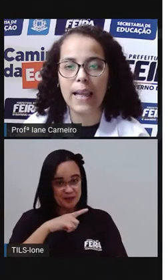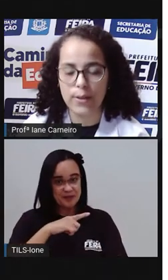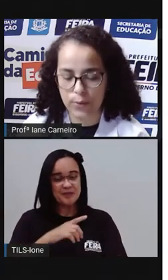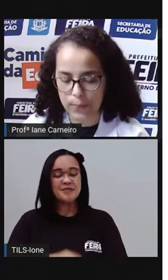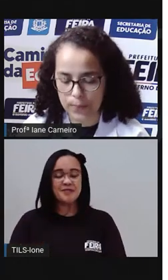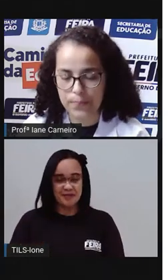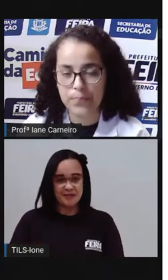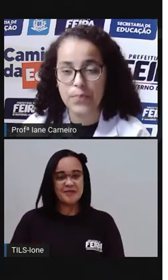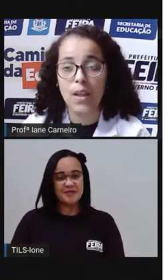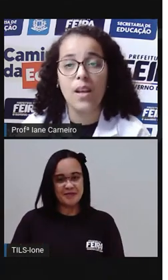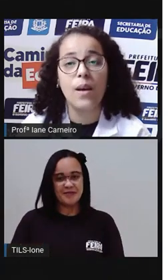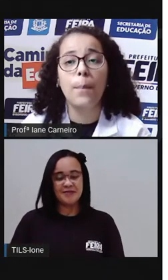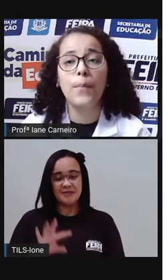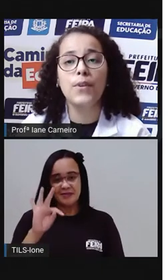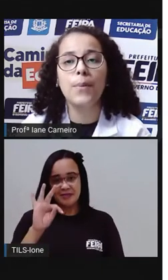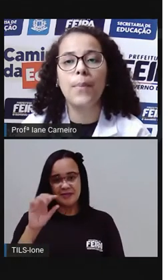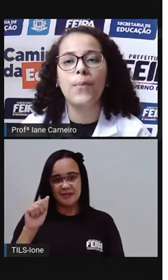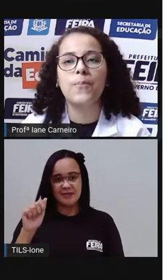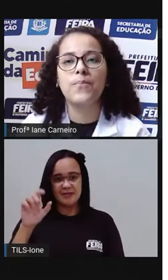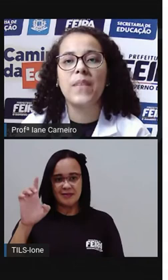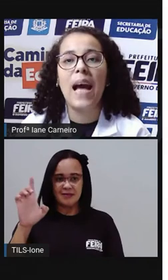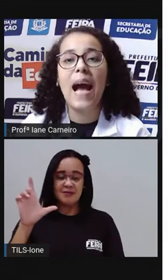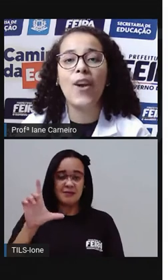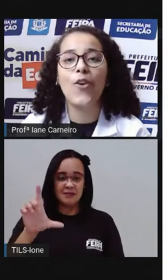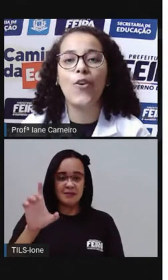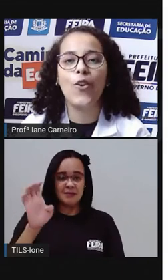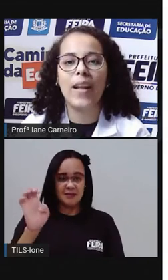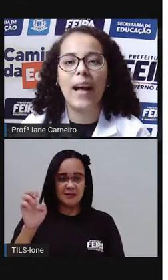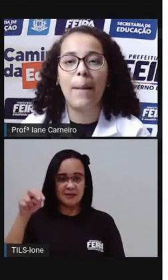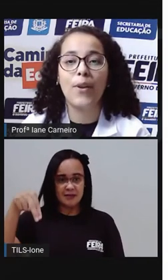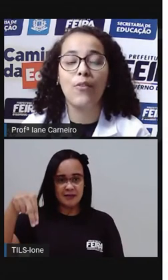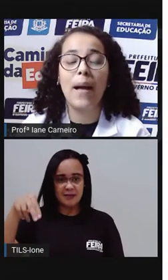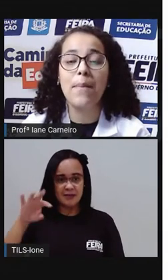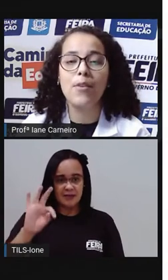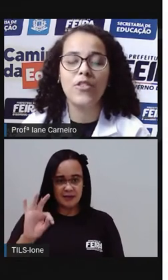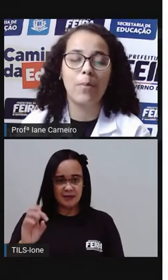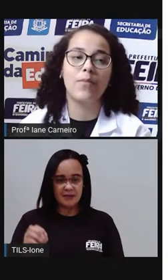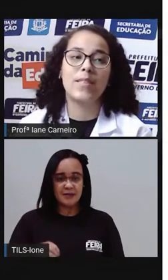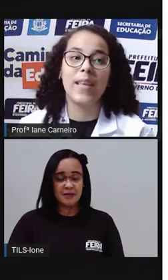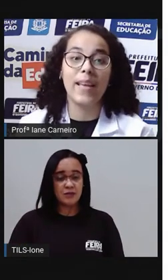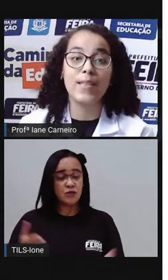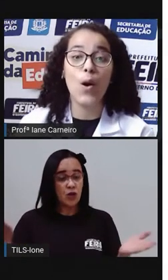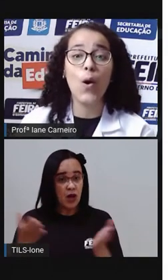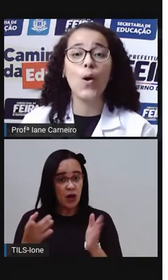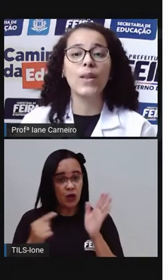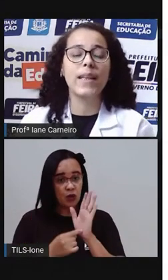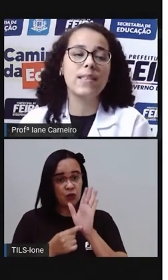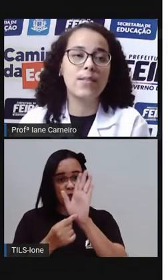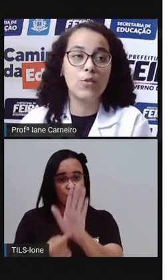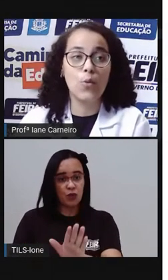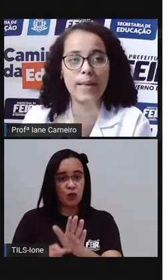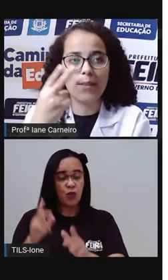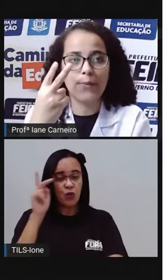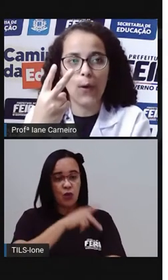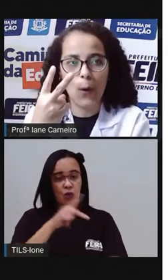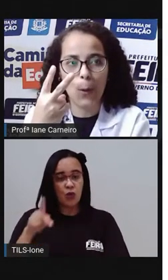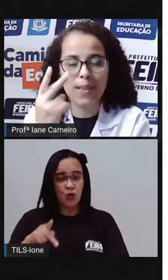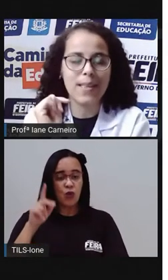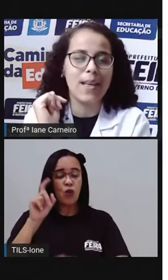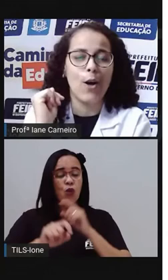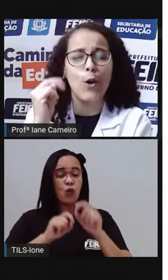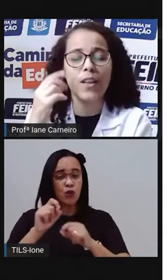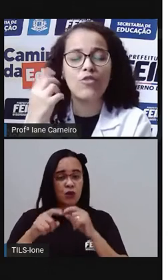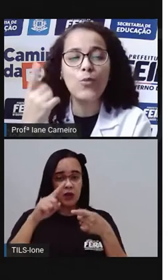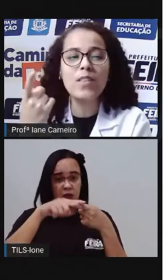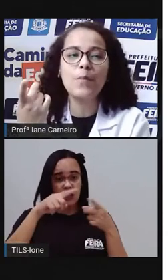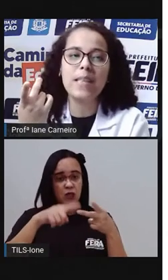Talento. Muito bom. agora a Pro vai mostrar pra vocês outras duas formas,